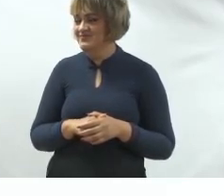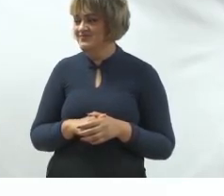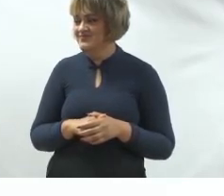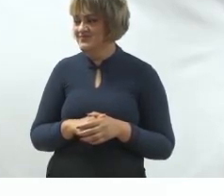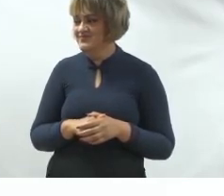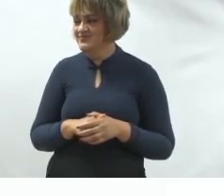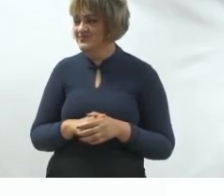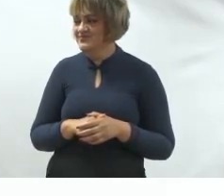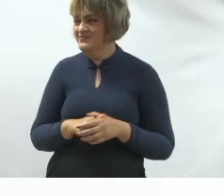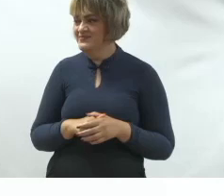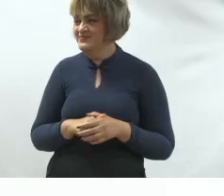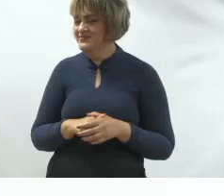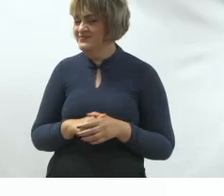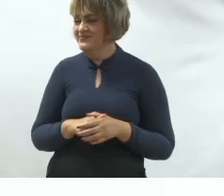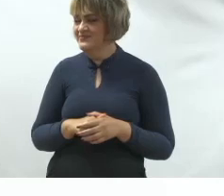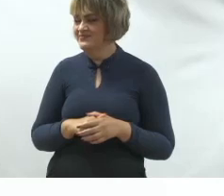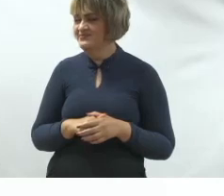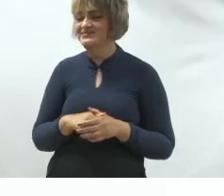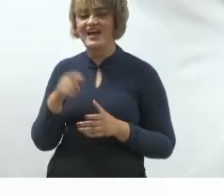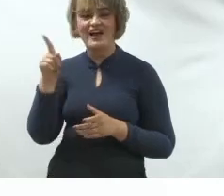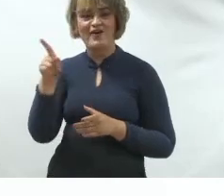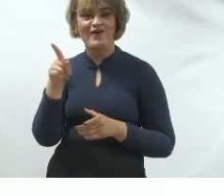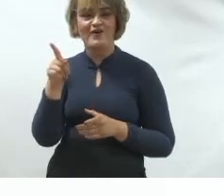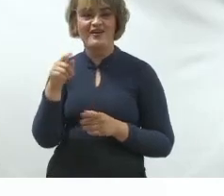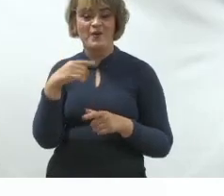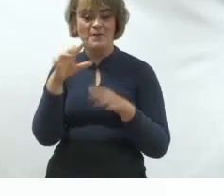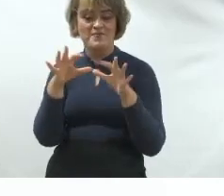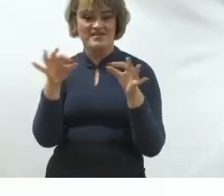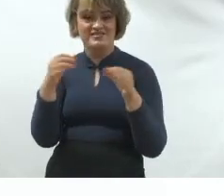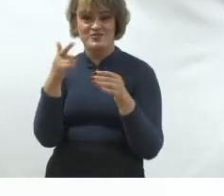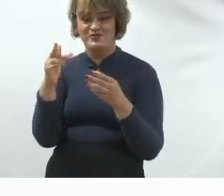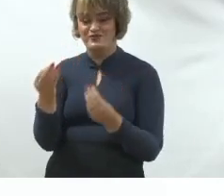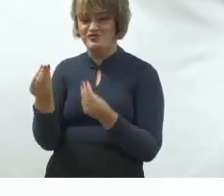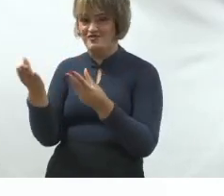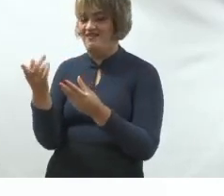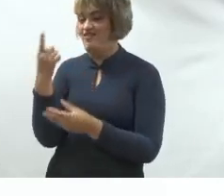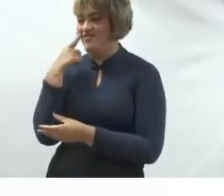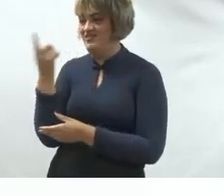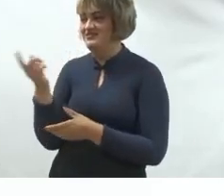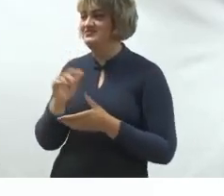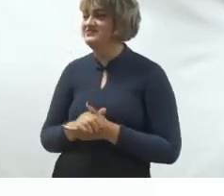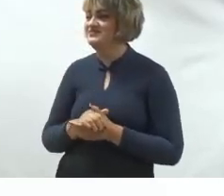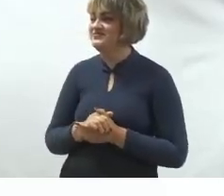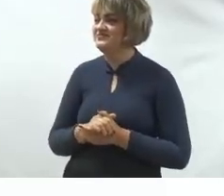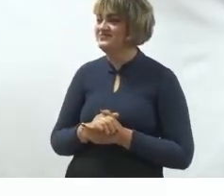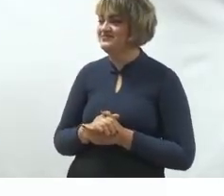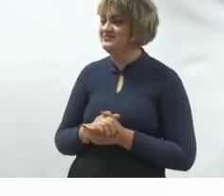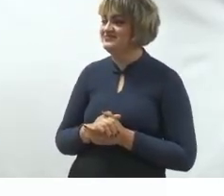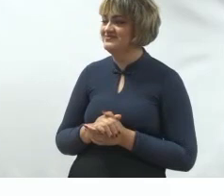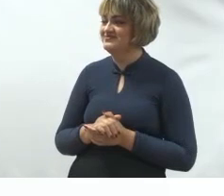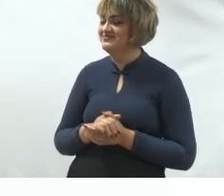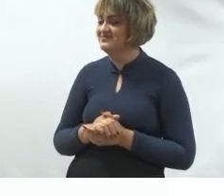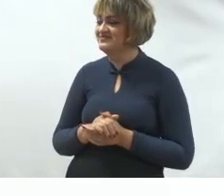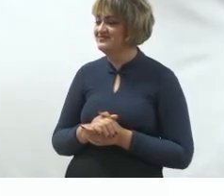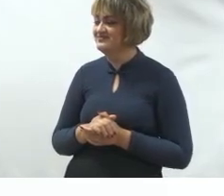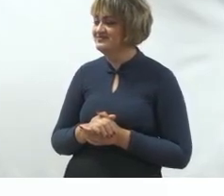Agora você vai fazer um unbox de um presente que o Mascão te mandou. Meu Deus.